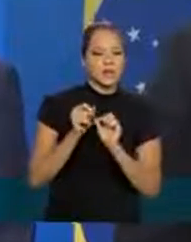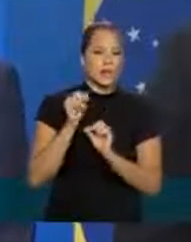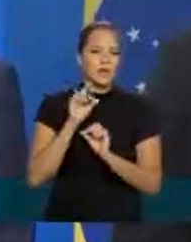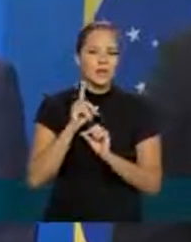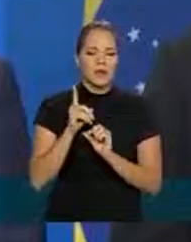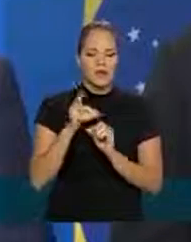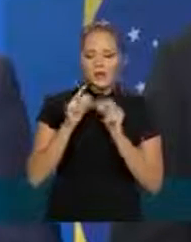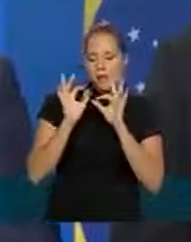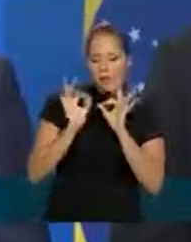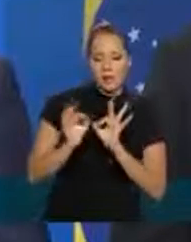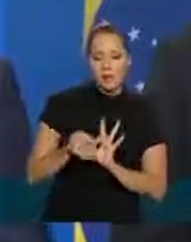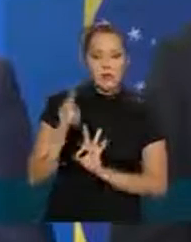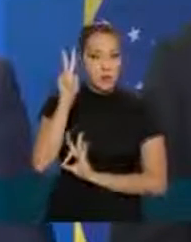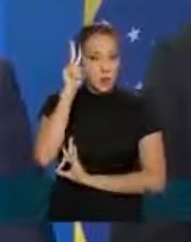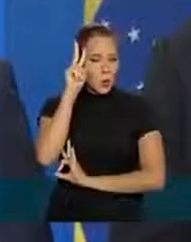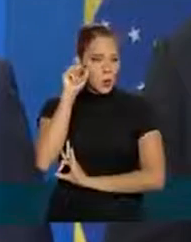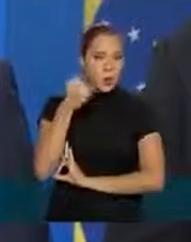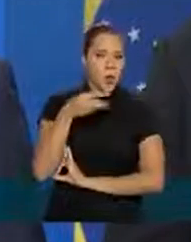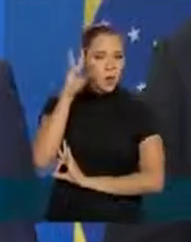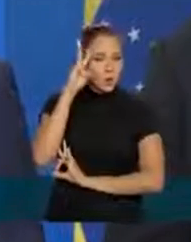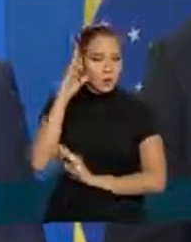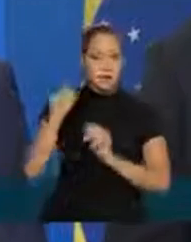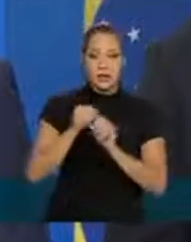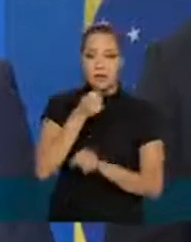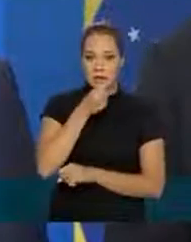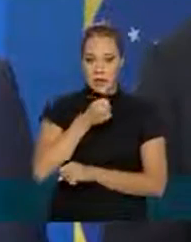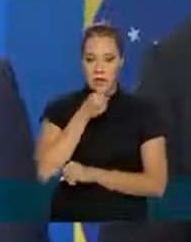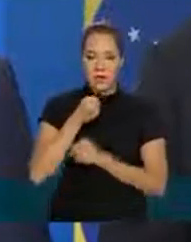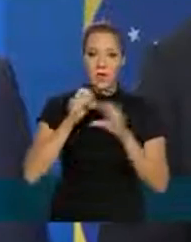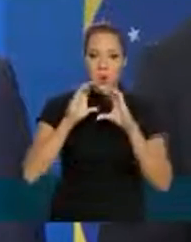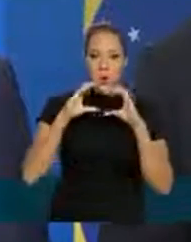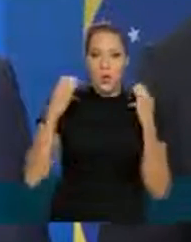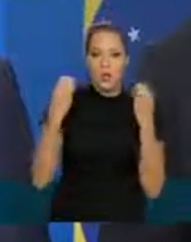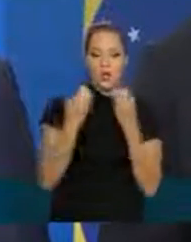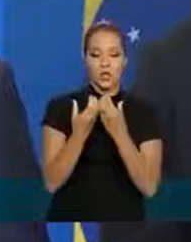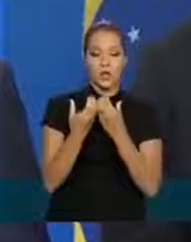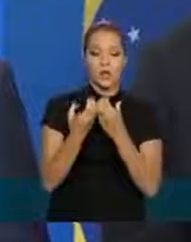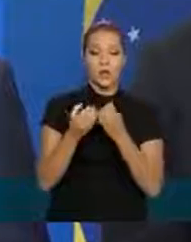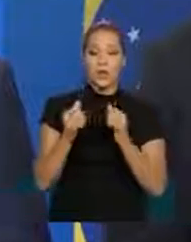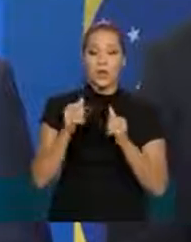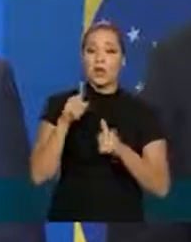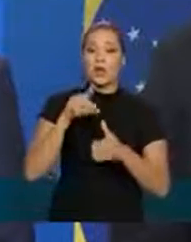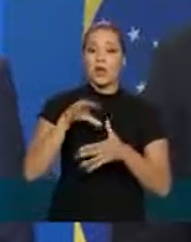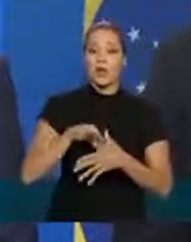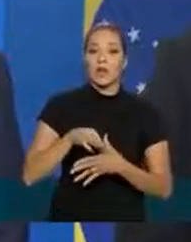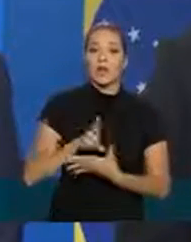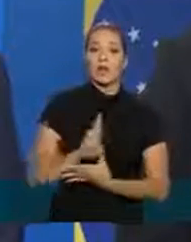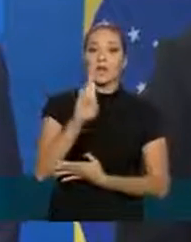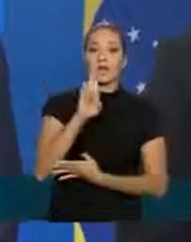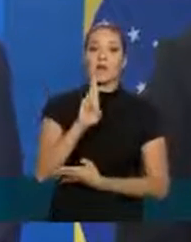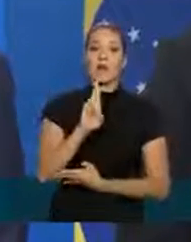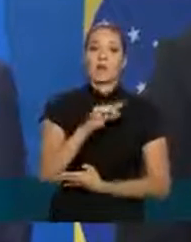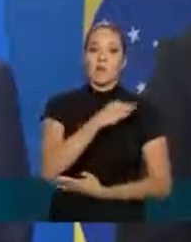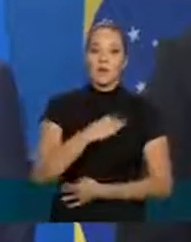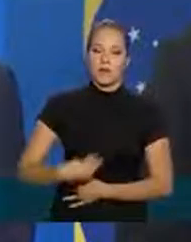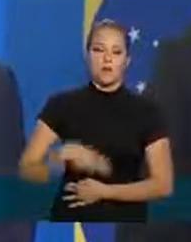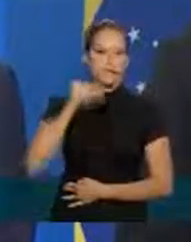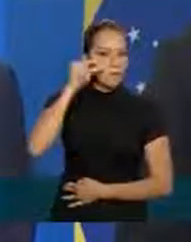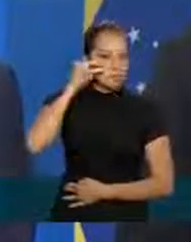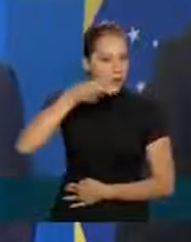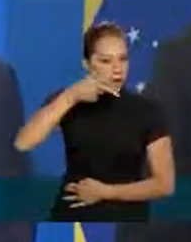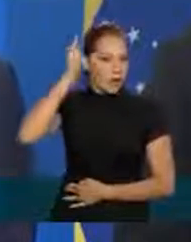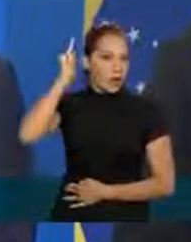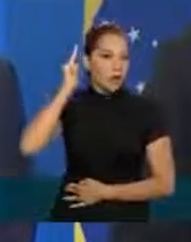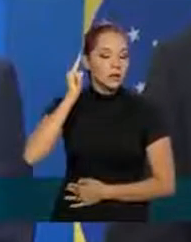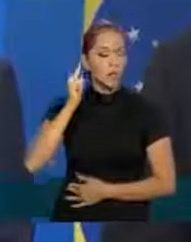-feira uma entrevista coletiva liderada pelo ministro Paulo Guedes então de uma maneira de uma